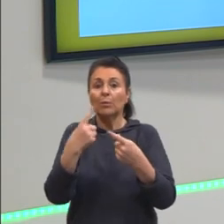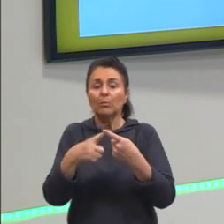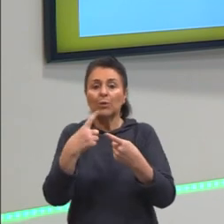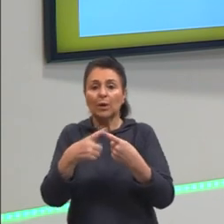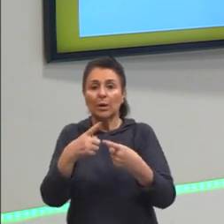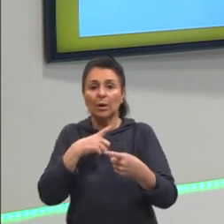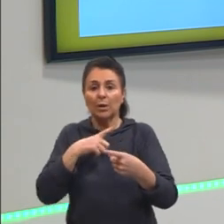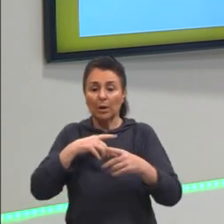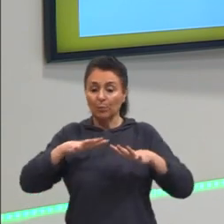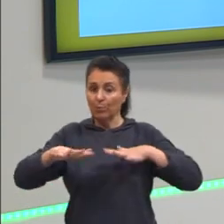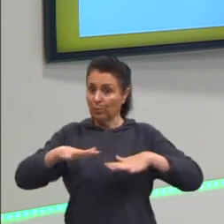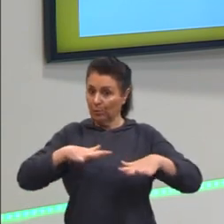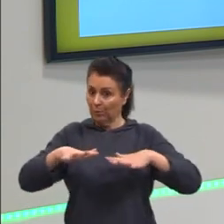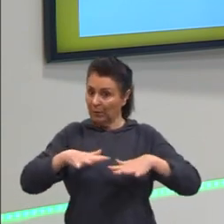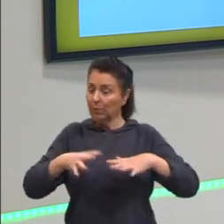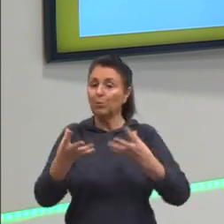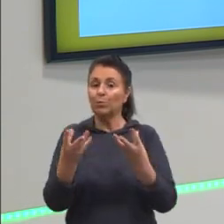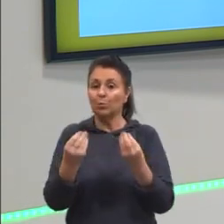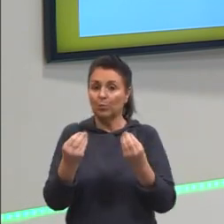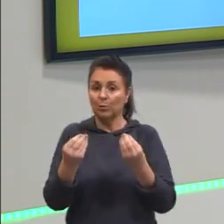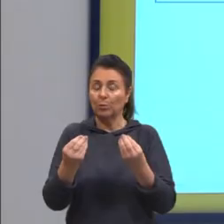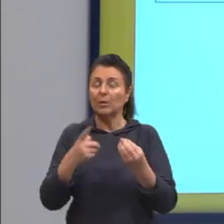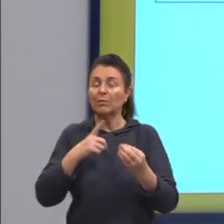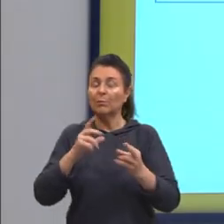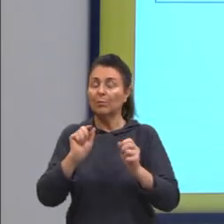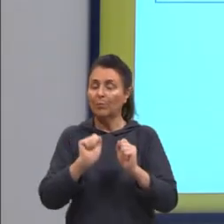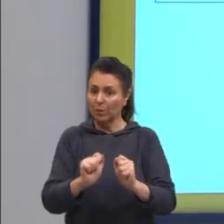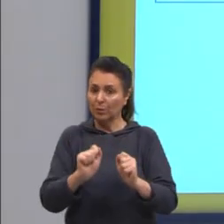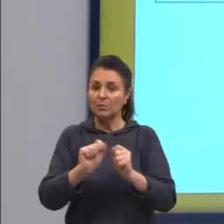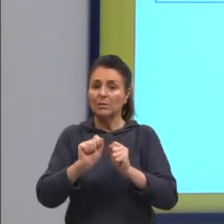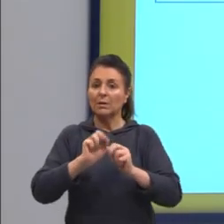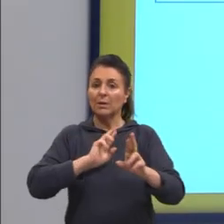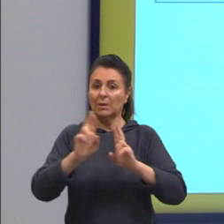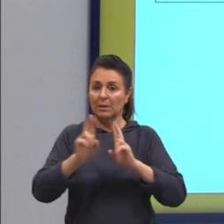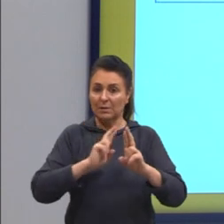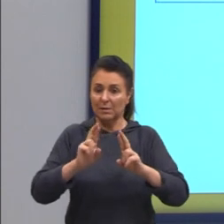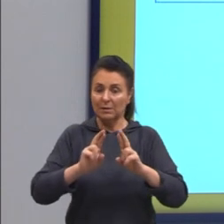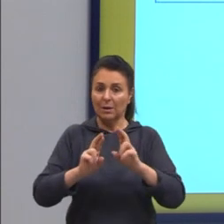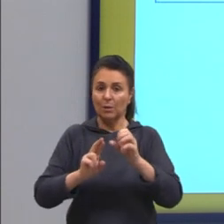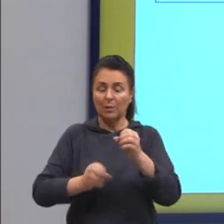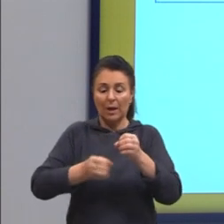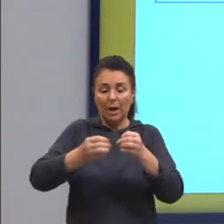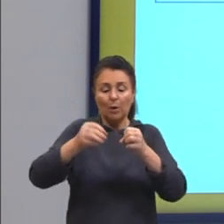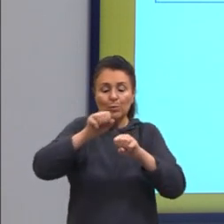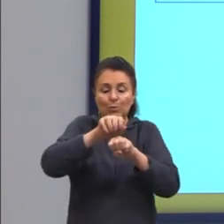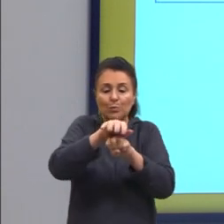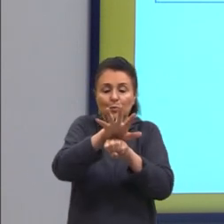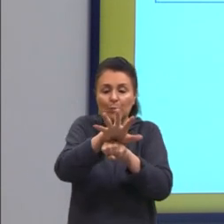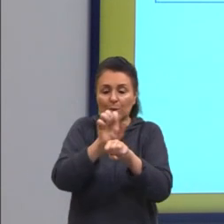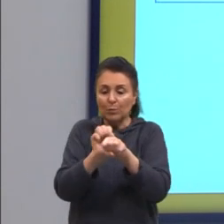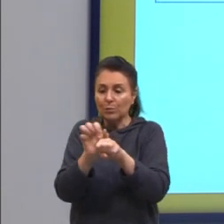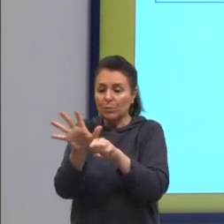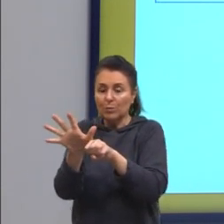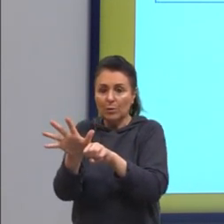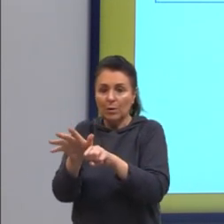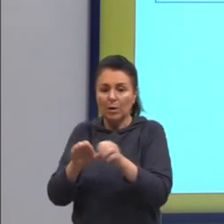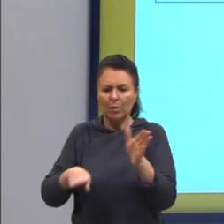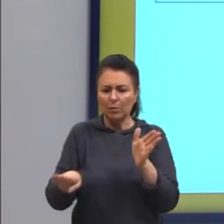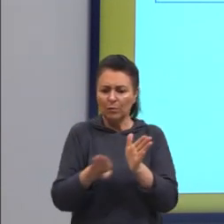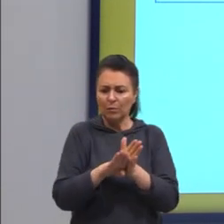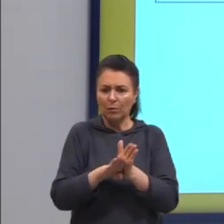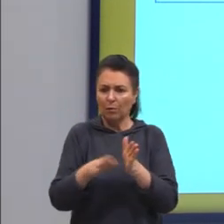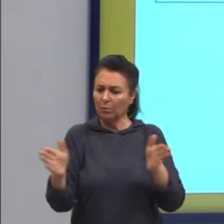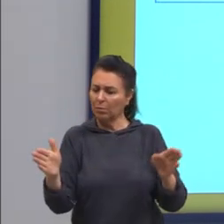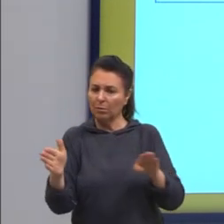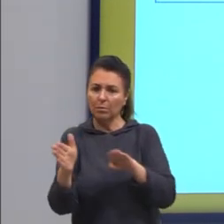termos esse movimento. Então, está relacionado aos microtúbulos. As fronteiras, então, estão